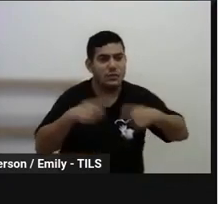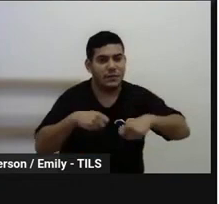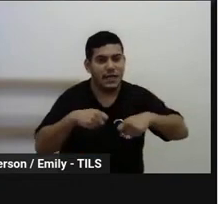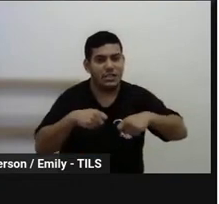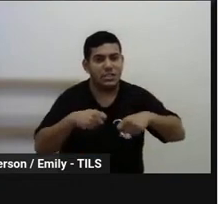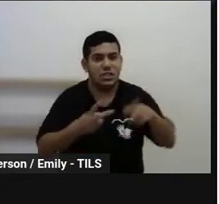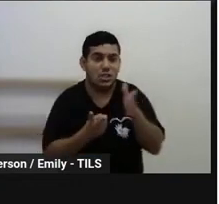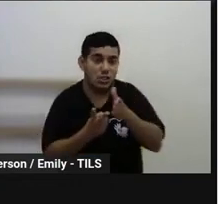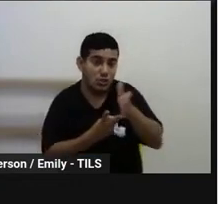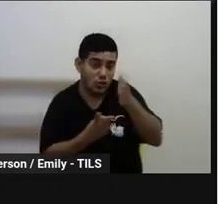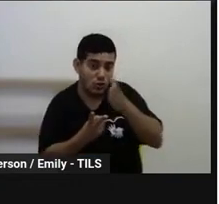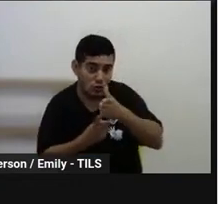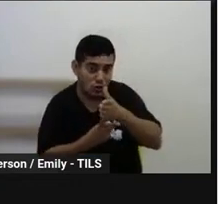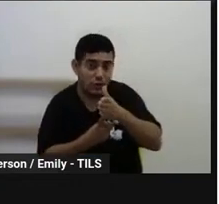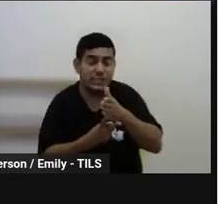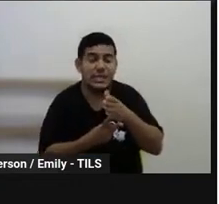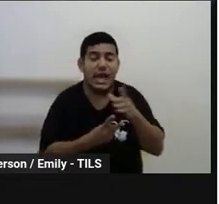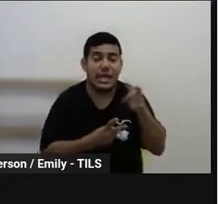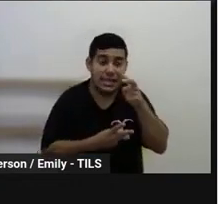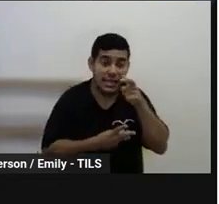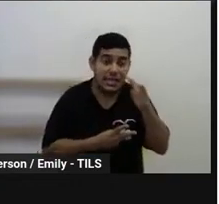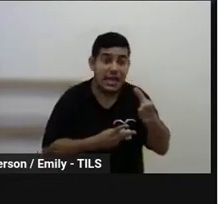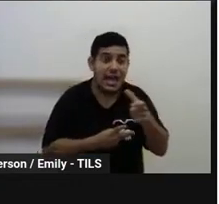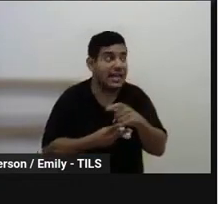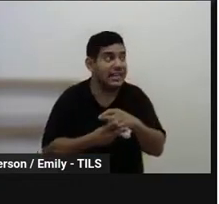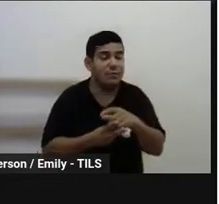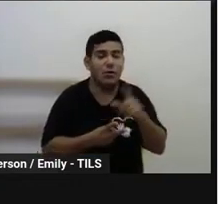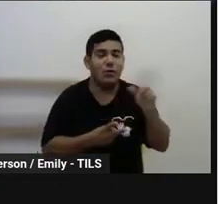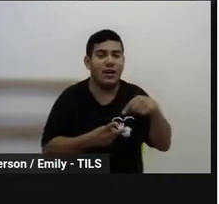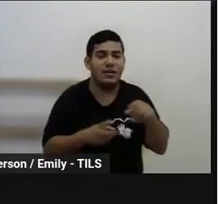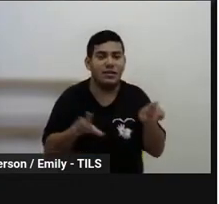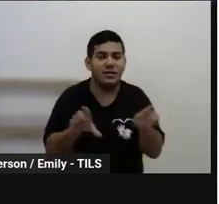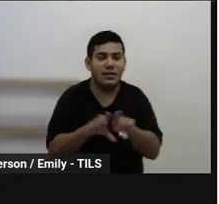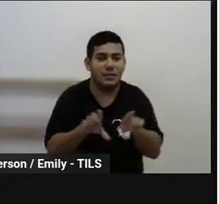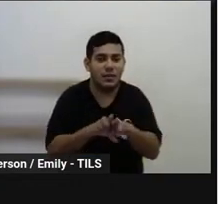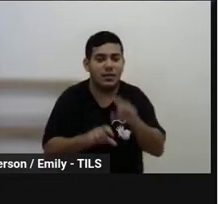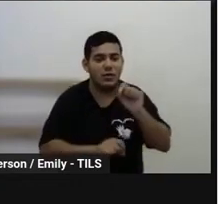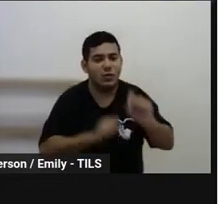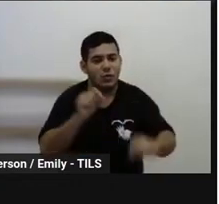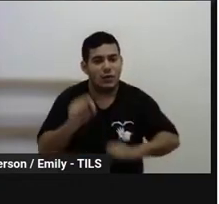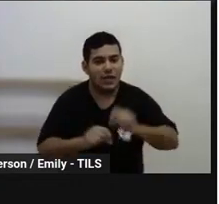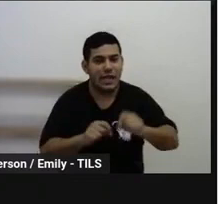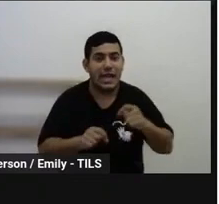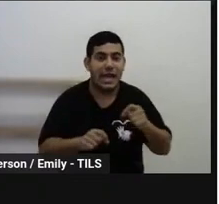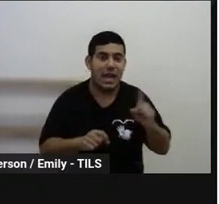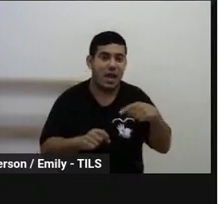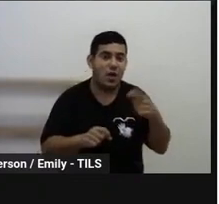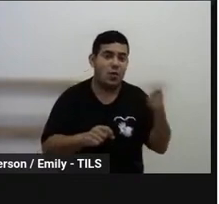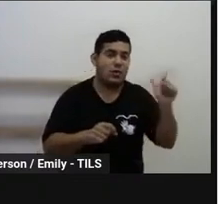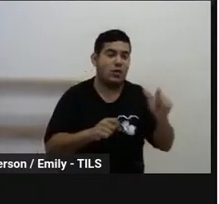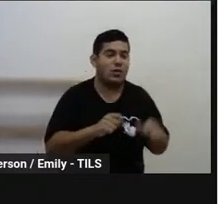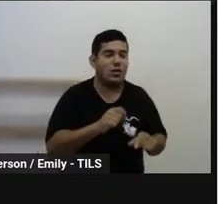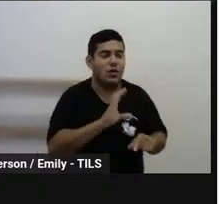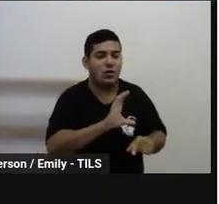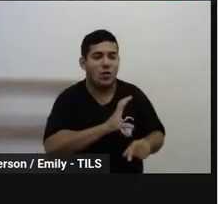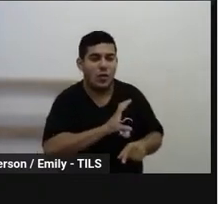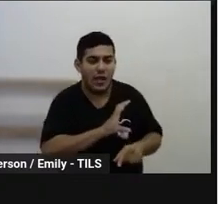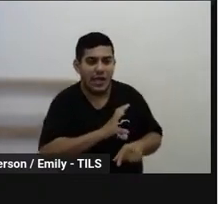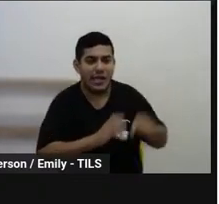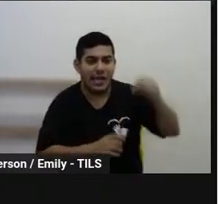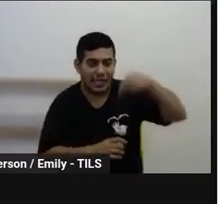caminhos que são bem interessantes e que, inclusive, eu e outros colegas daqui da secretaria,